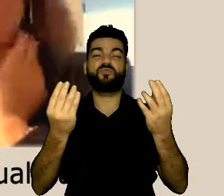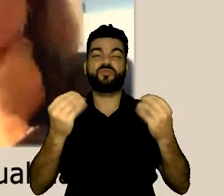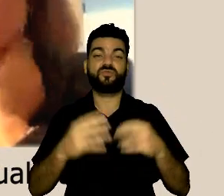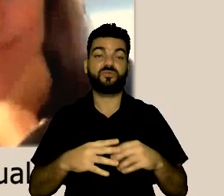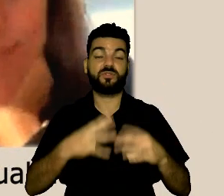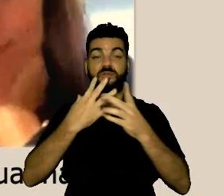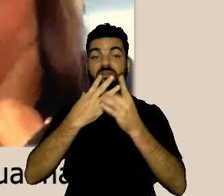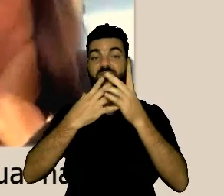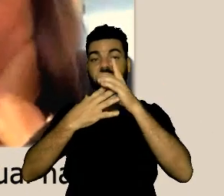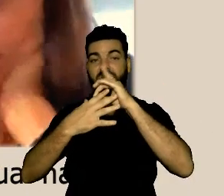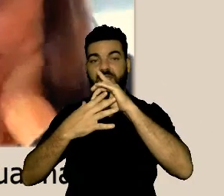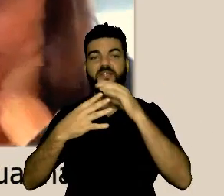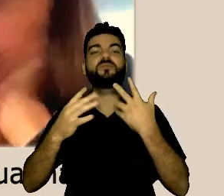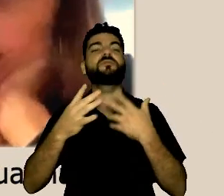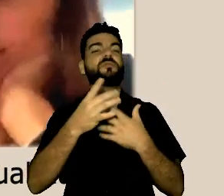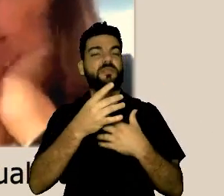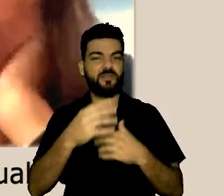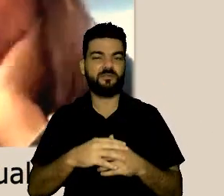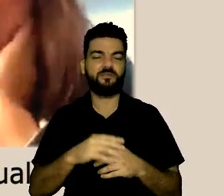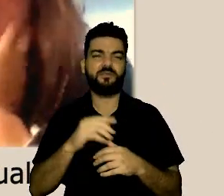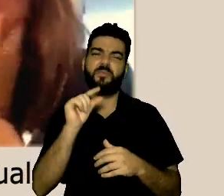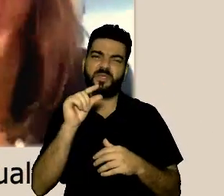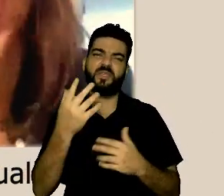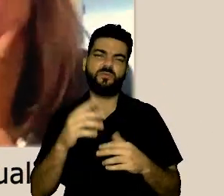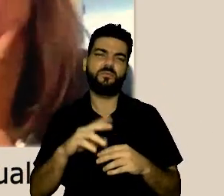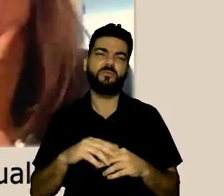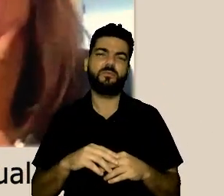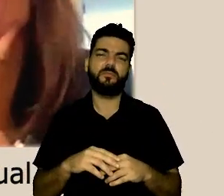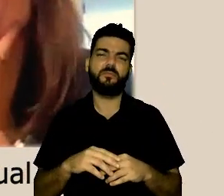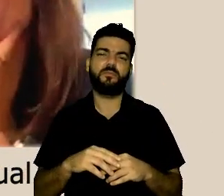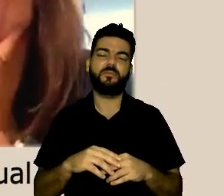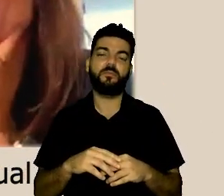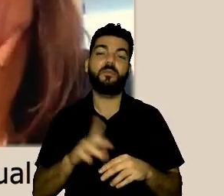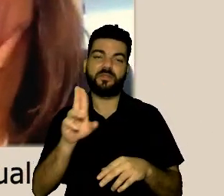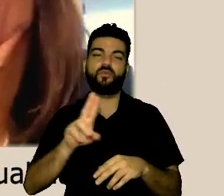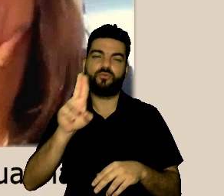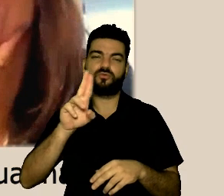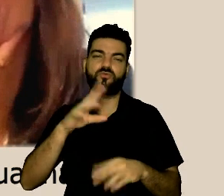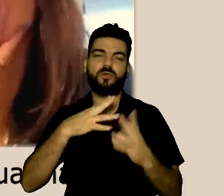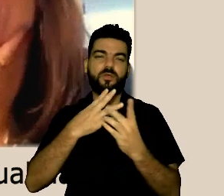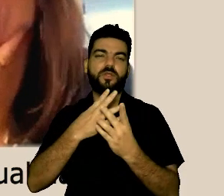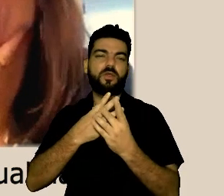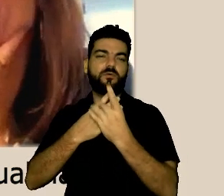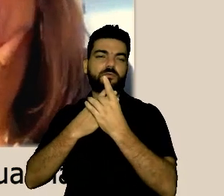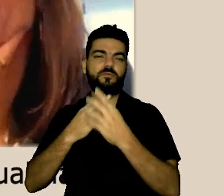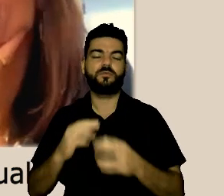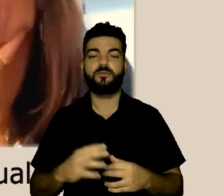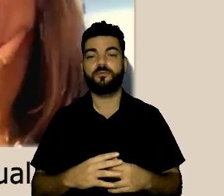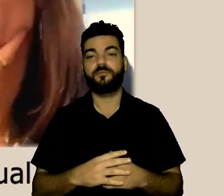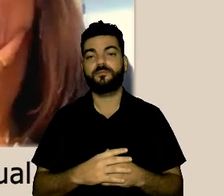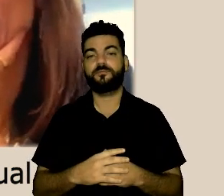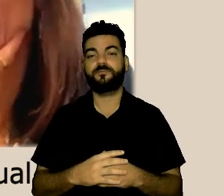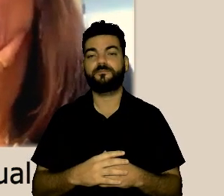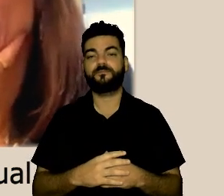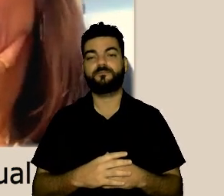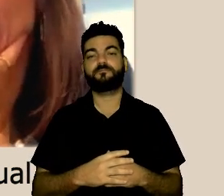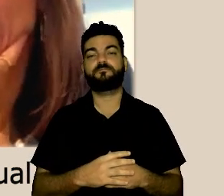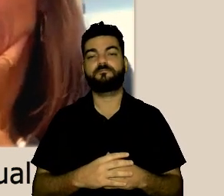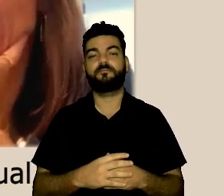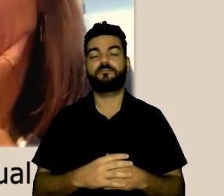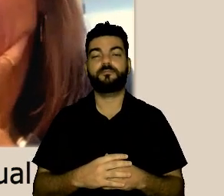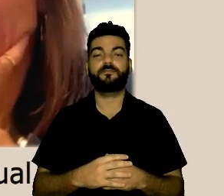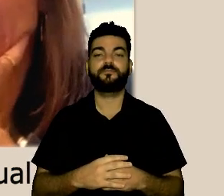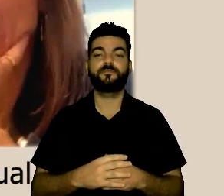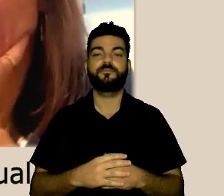em dois dedos, aqui são bem pequenos, porque minha mão é pequena, mas eu também uso anéis na mão direita.